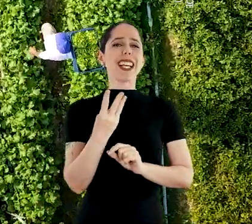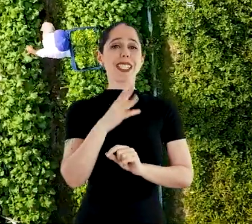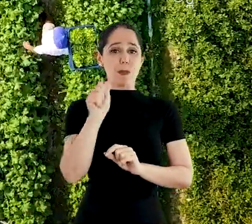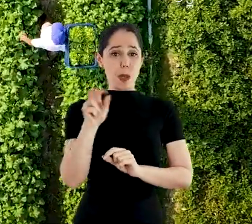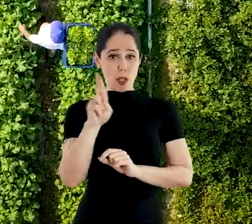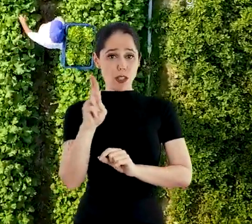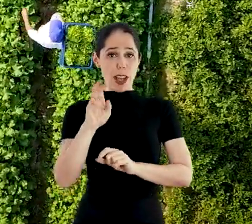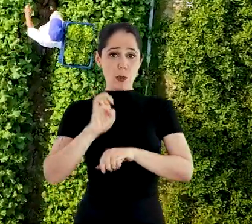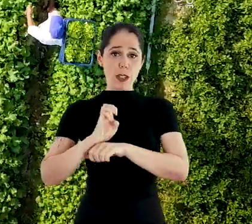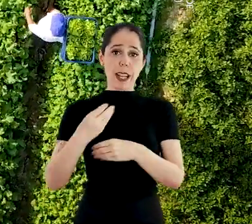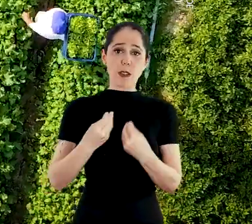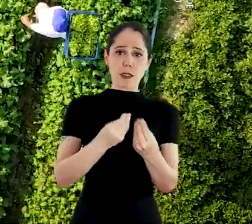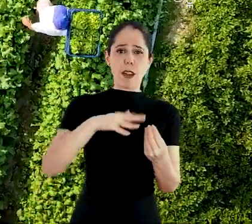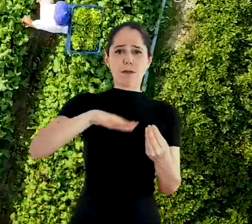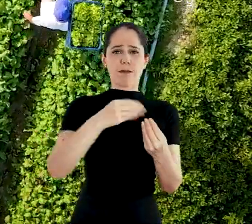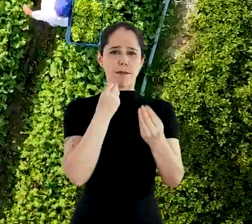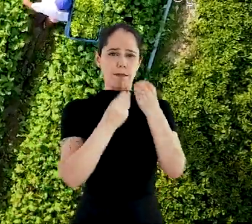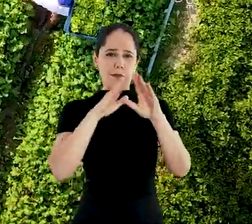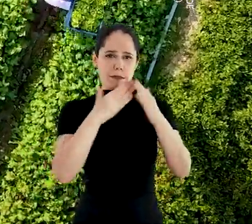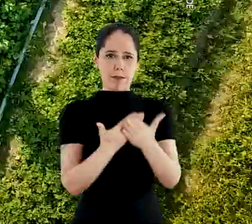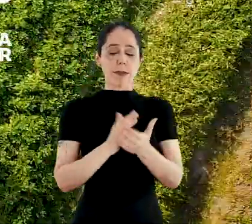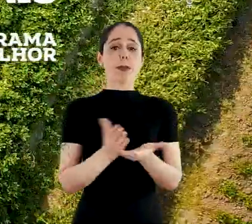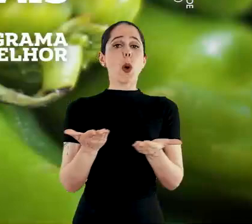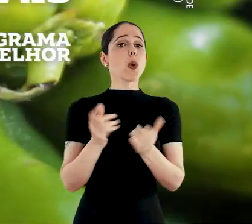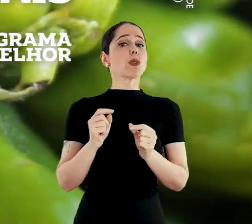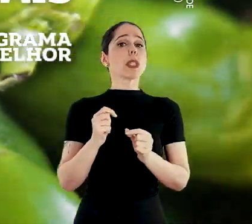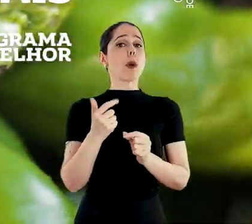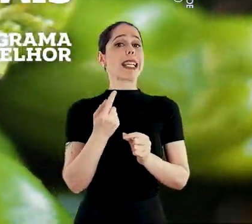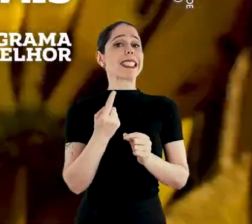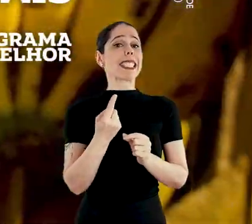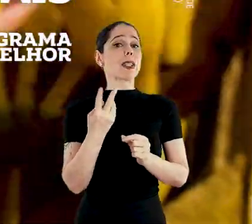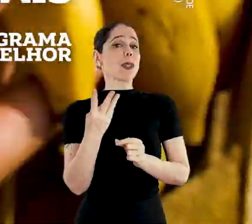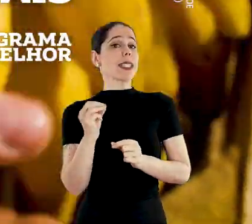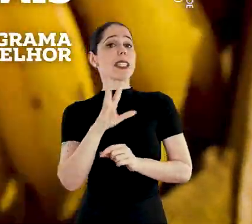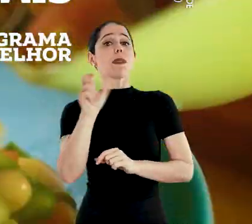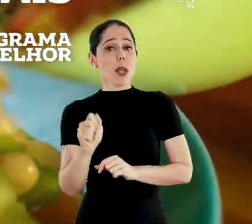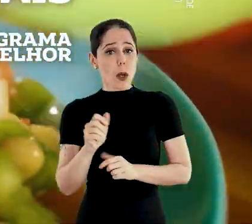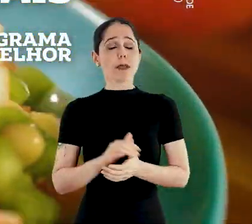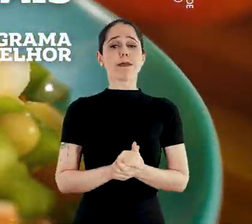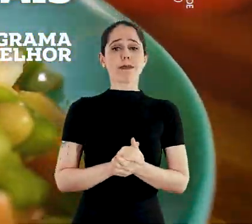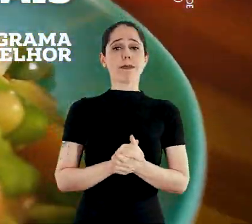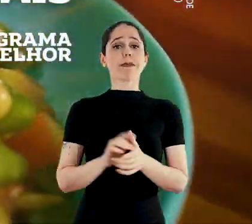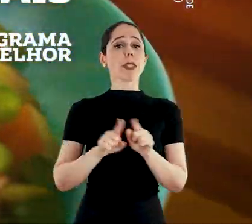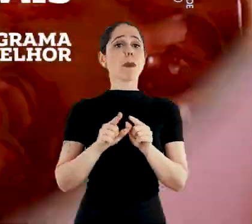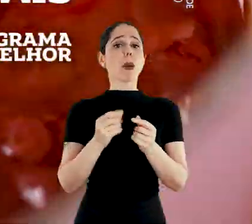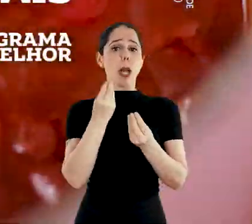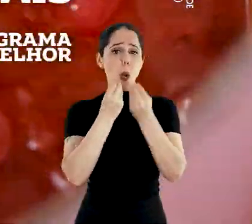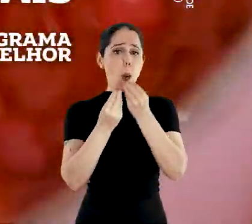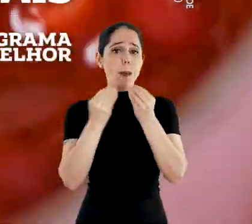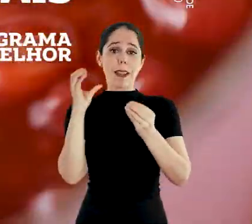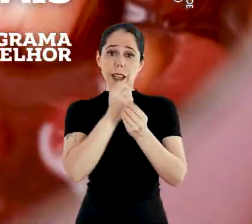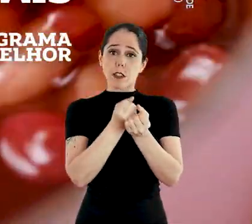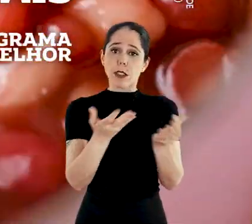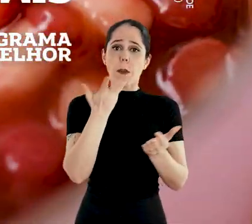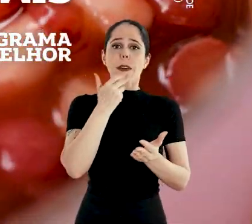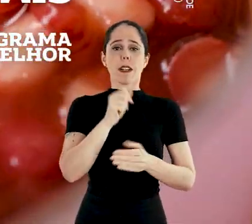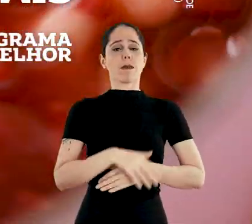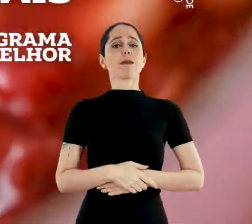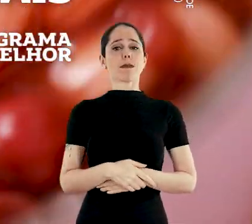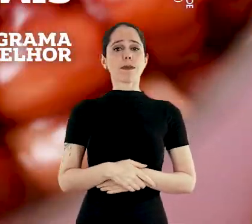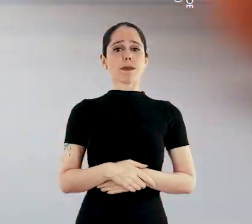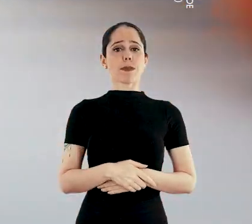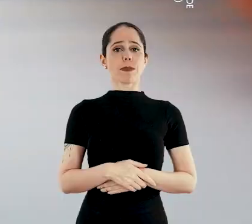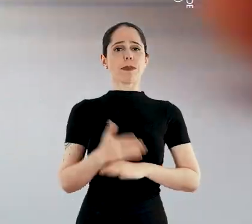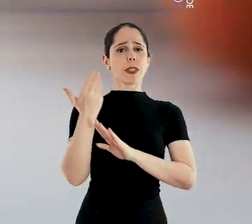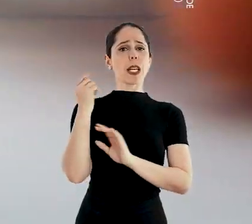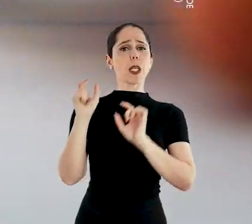do Estado para a merenda escolar. Hoje, são quase R$ 130 milhões e com refeições quentes para as crianças.